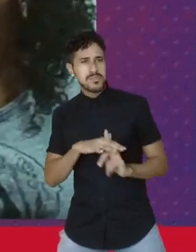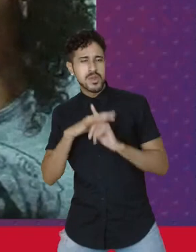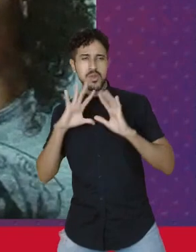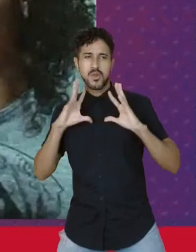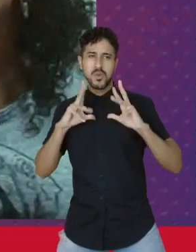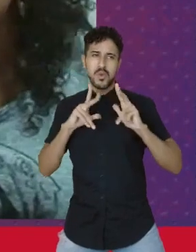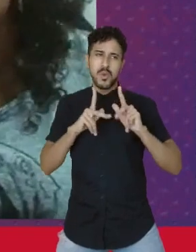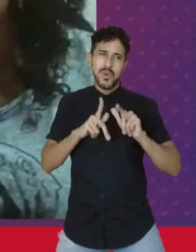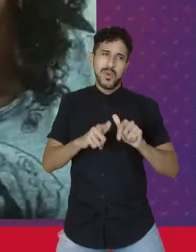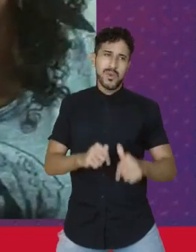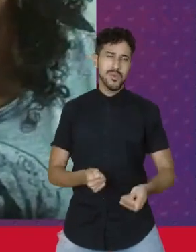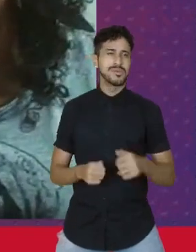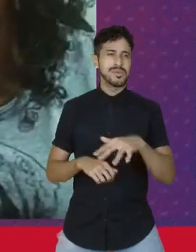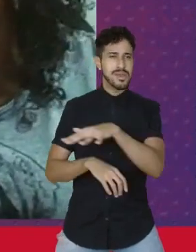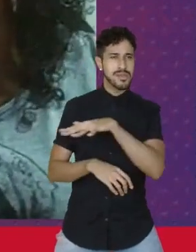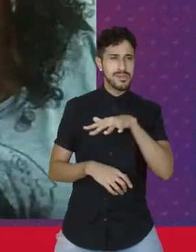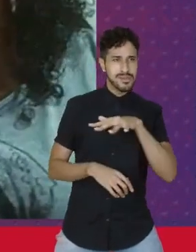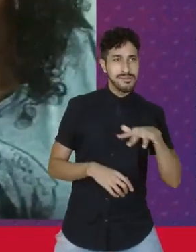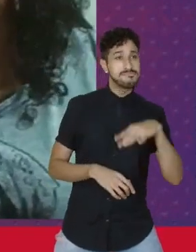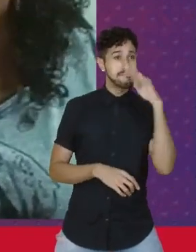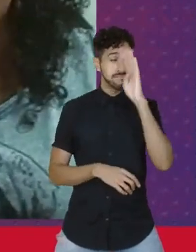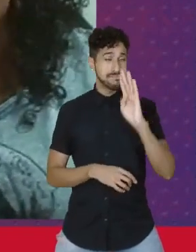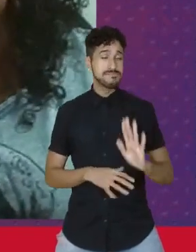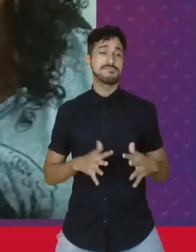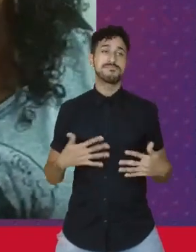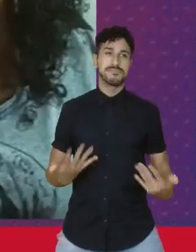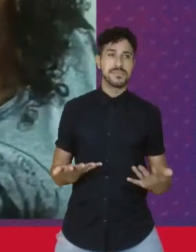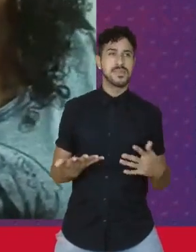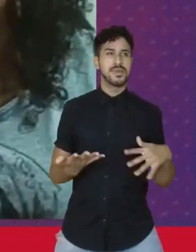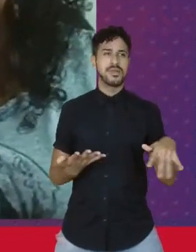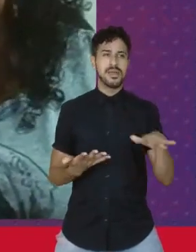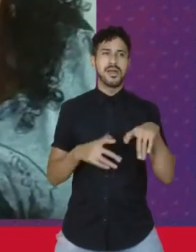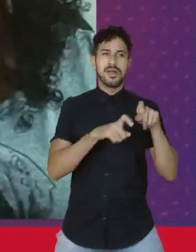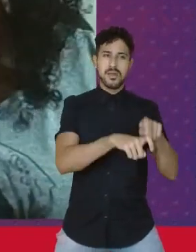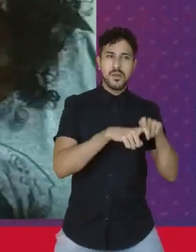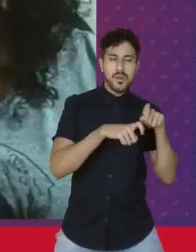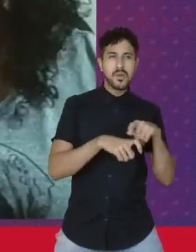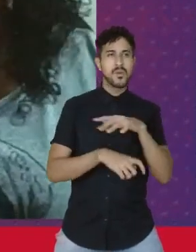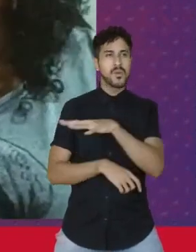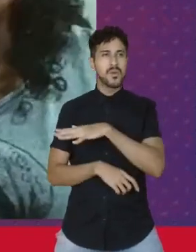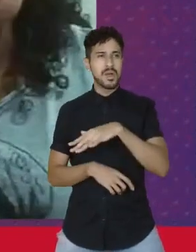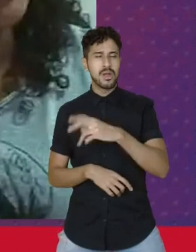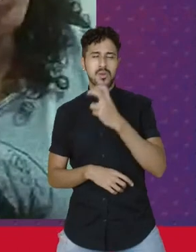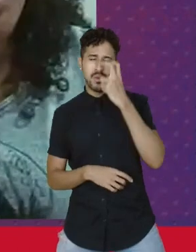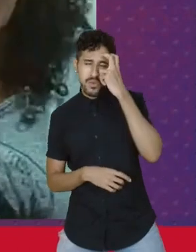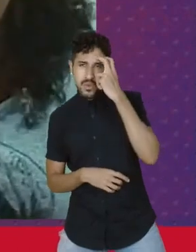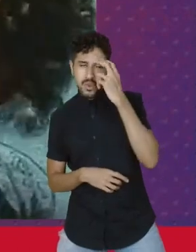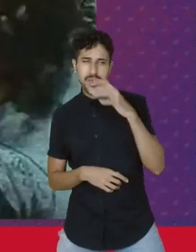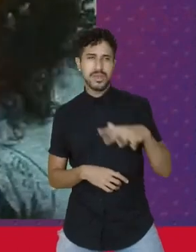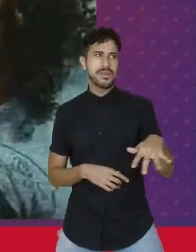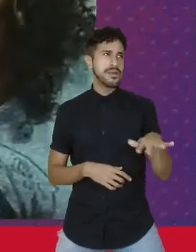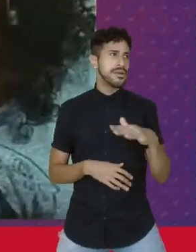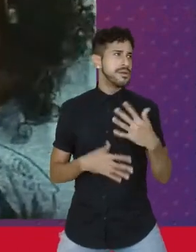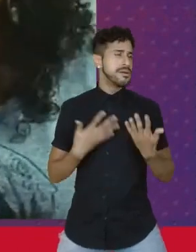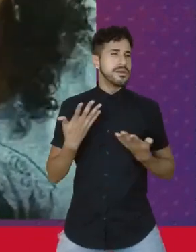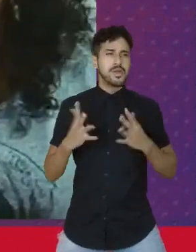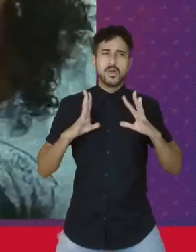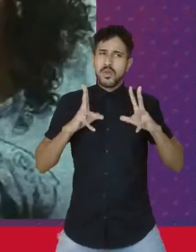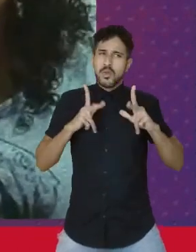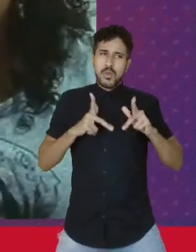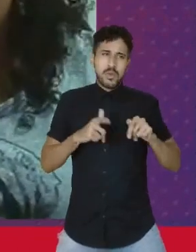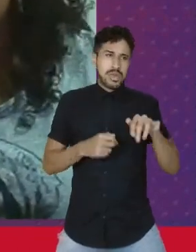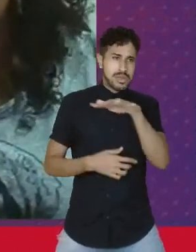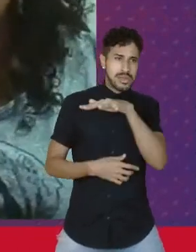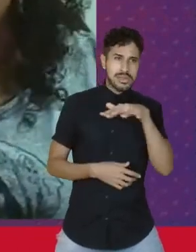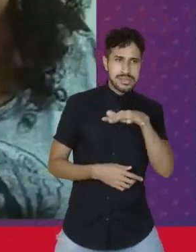todos os setores do Brasil. Então, seja na agricultura, seja na cultura, seja em todos os